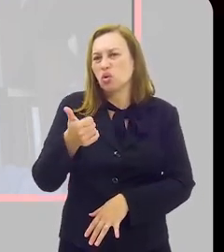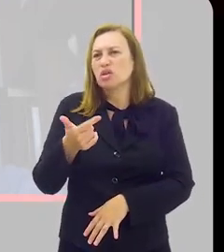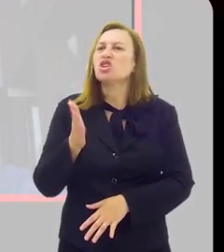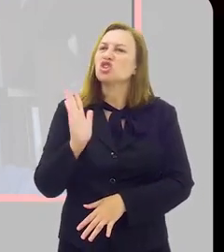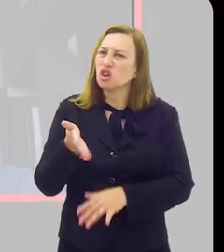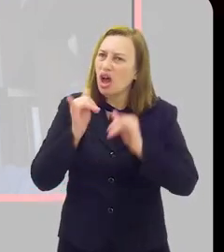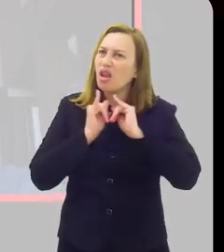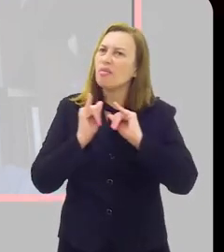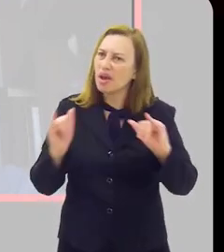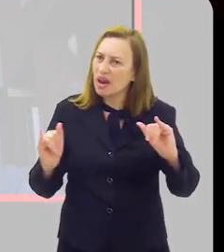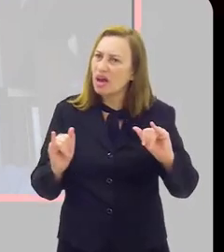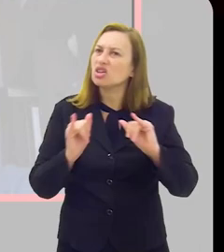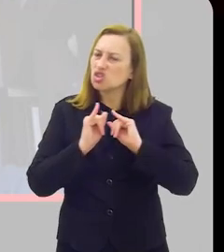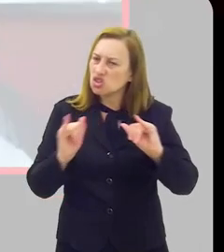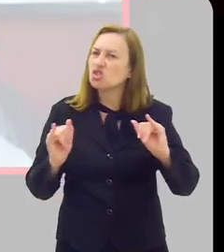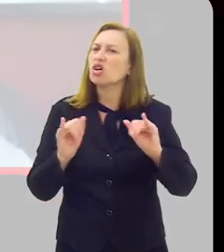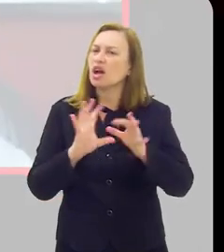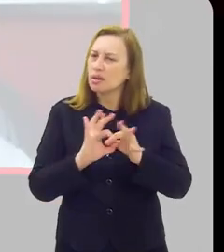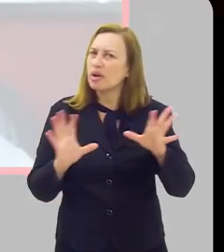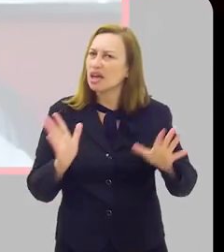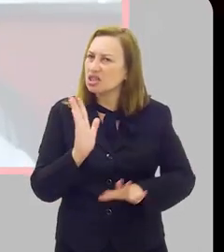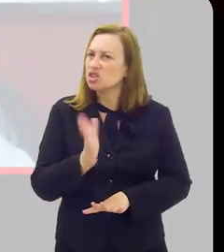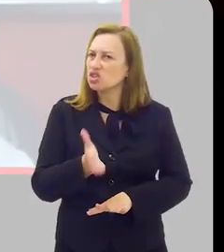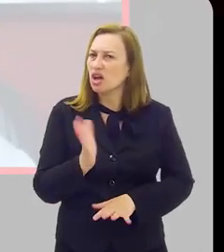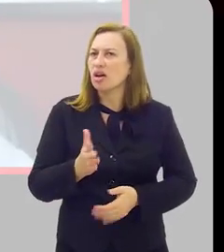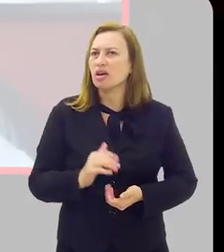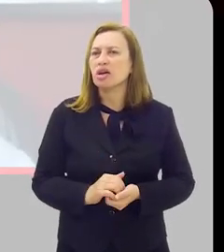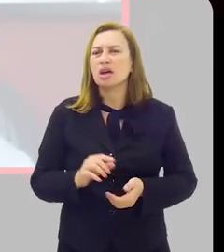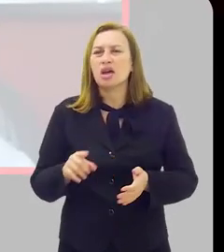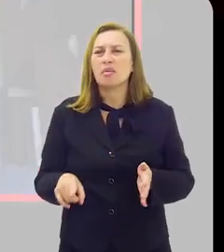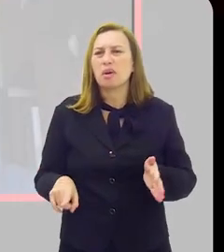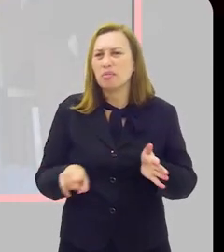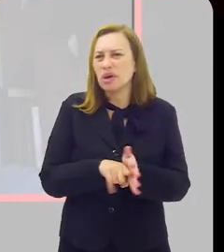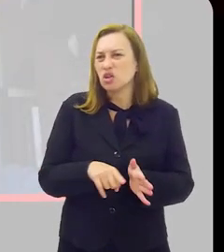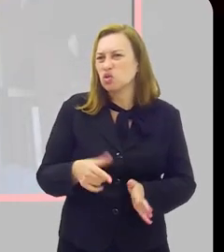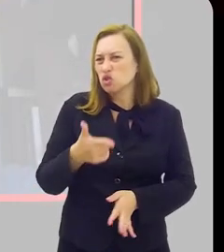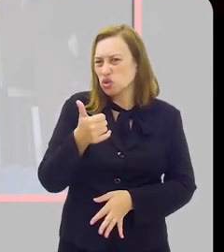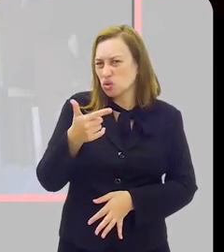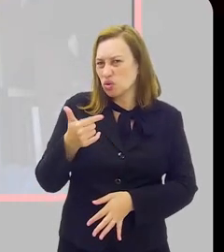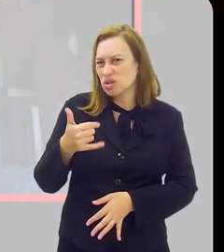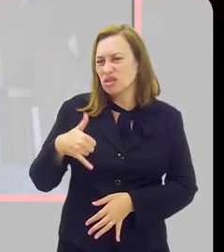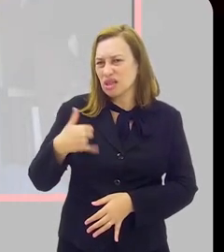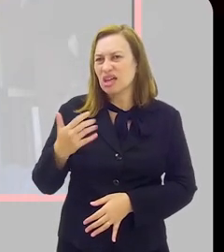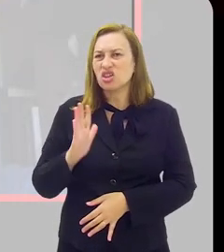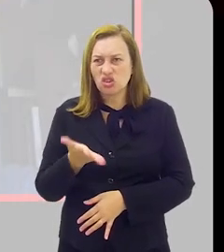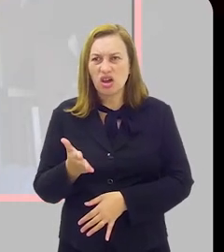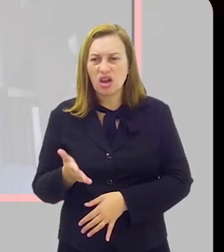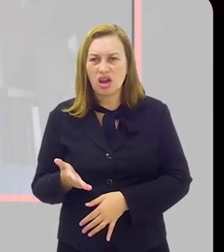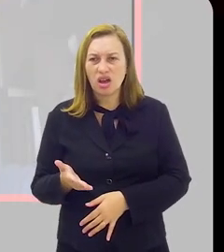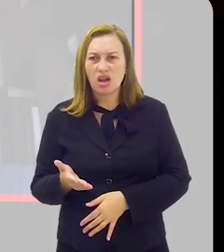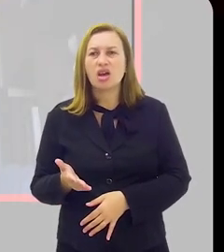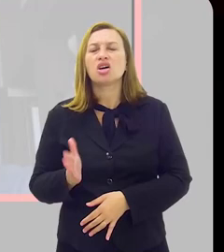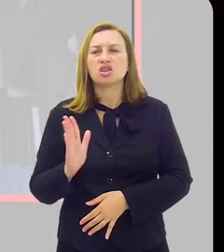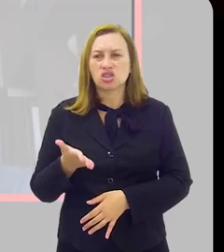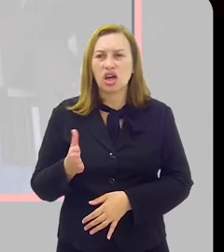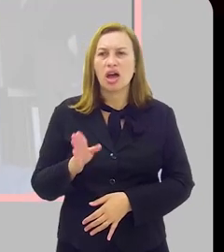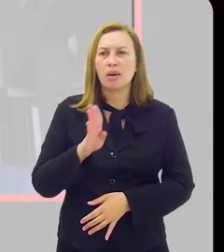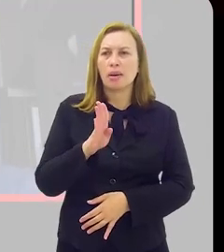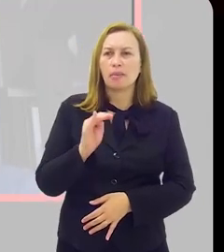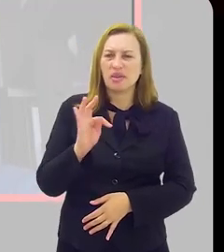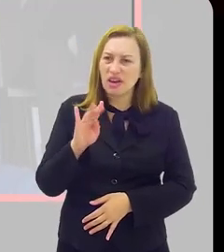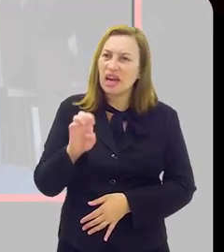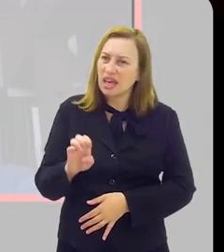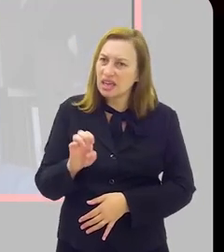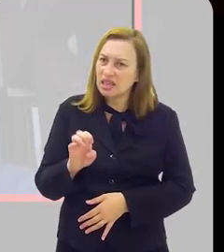Não, já está autorizada a vacinação. Já está autorizada a vacinação. Para menos de 12? Está autorizada a